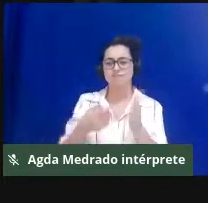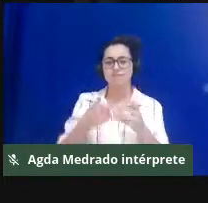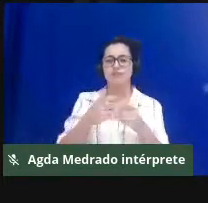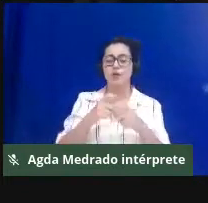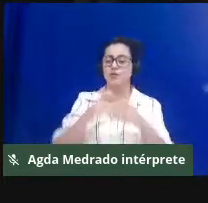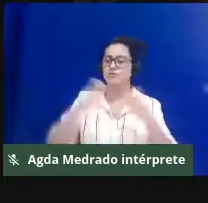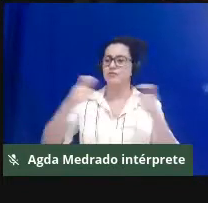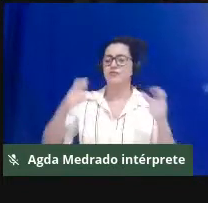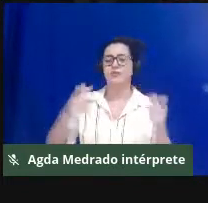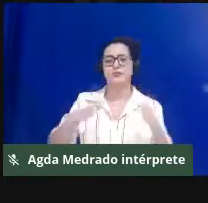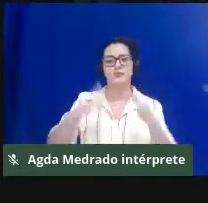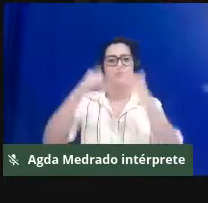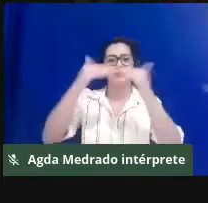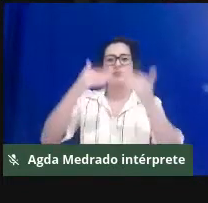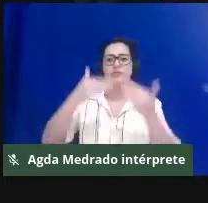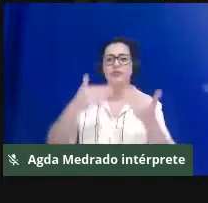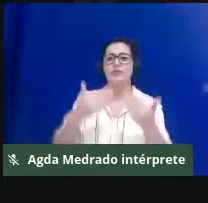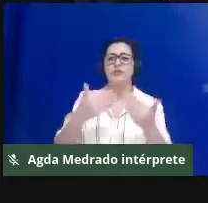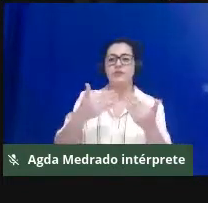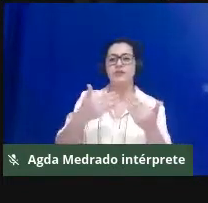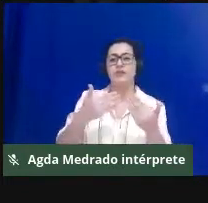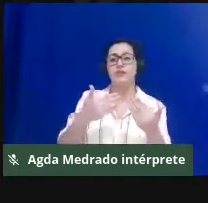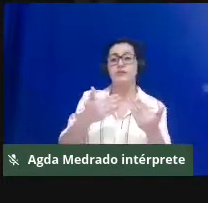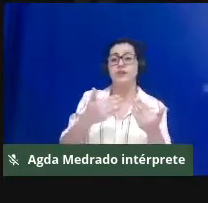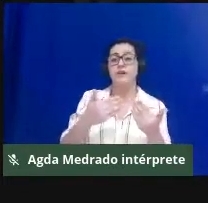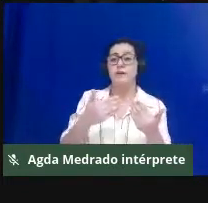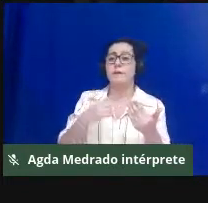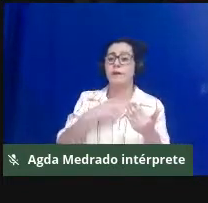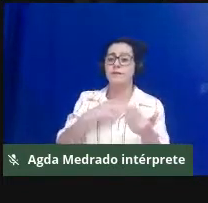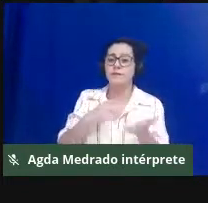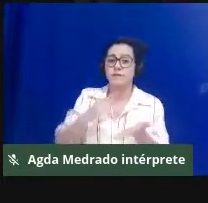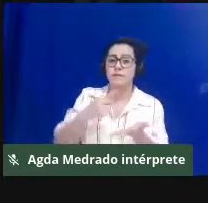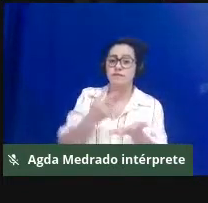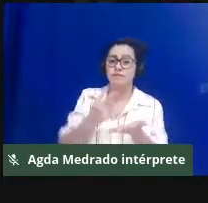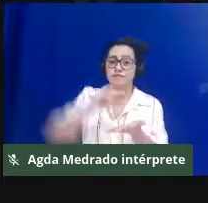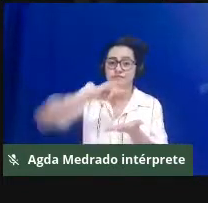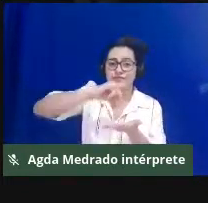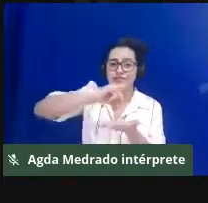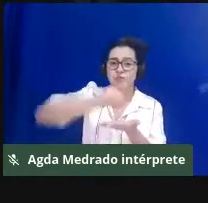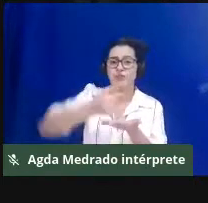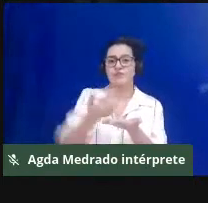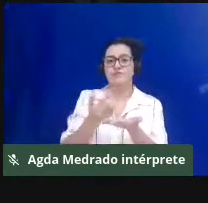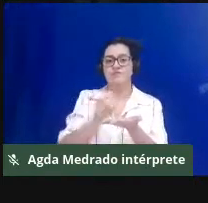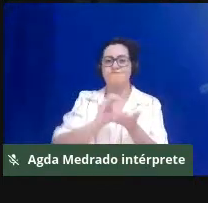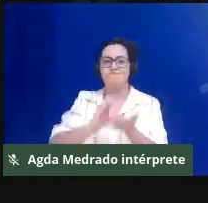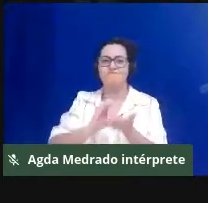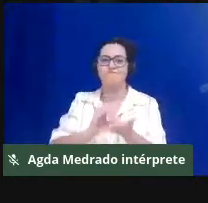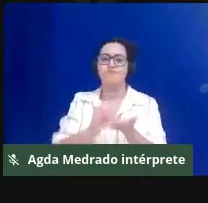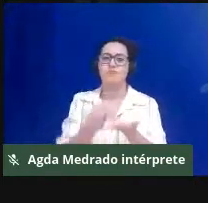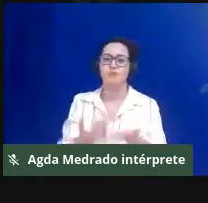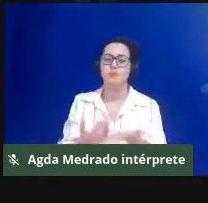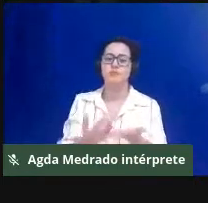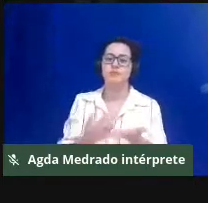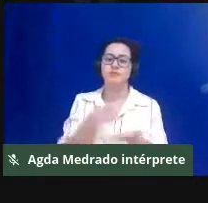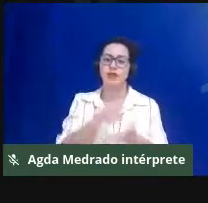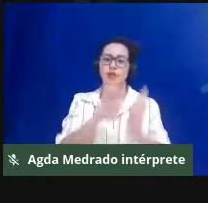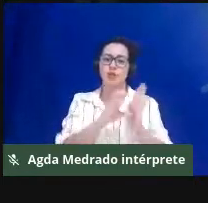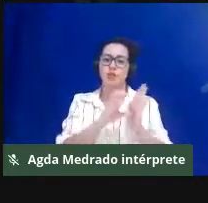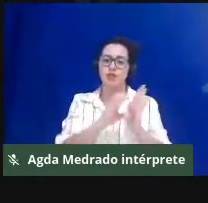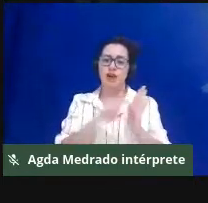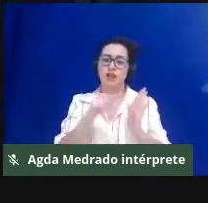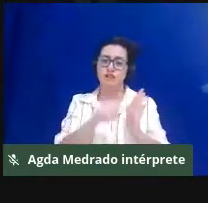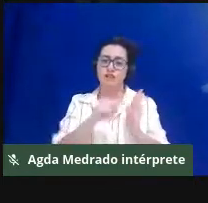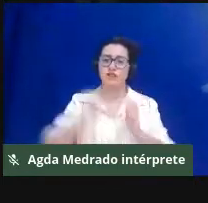investimentos públicos. Então, é como se nós estivéssemos dizendo que, enquanto as comunidades tradicionais estão lutando pelas